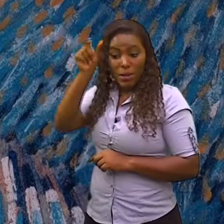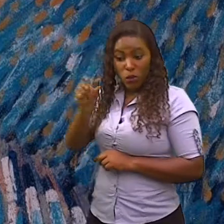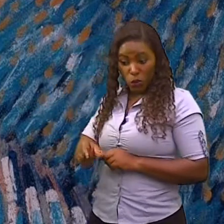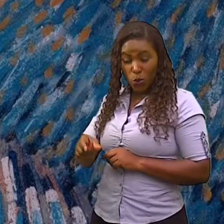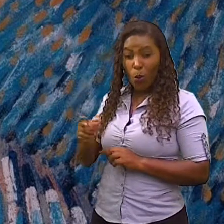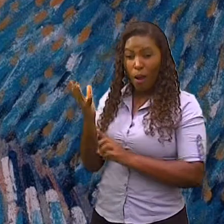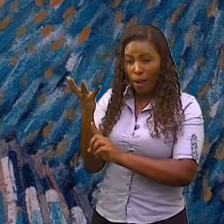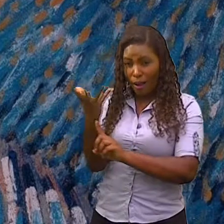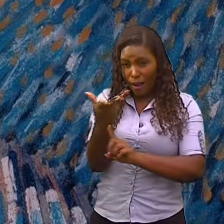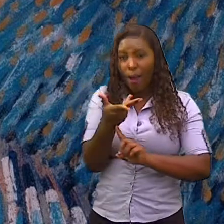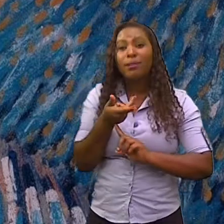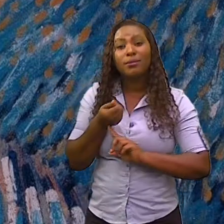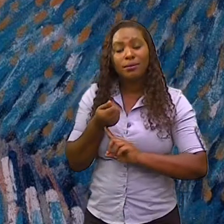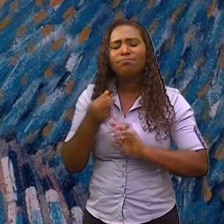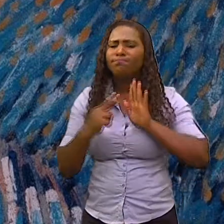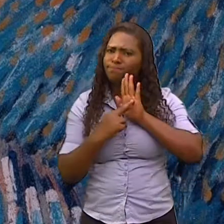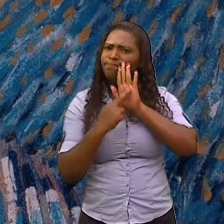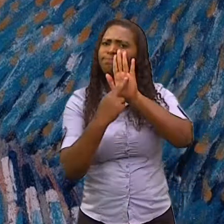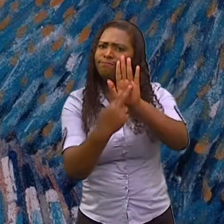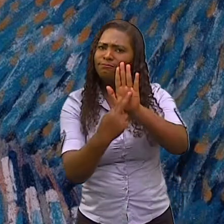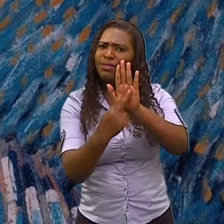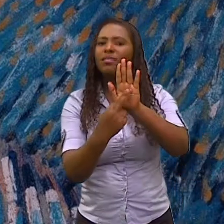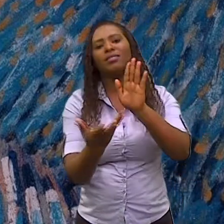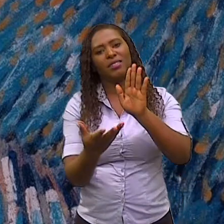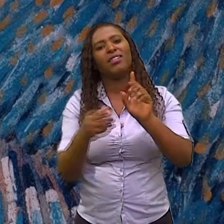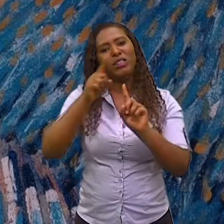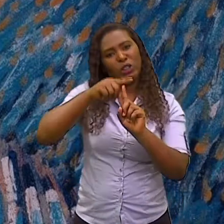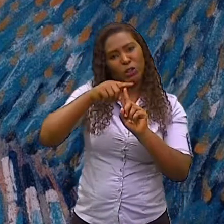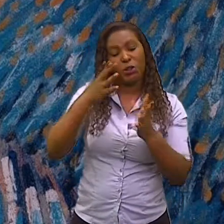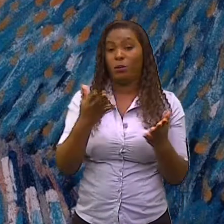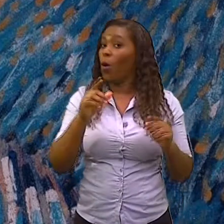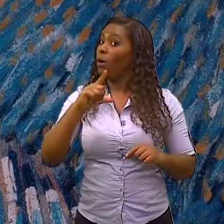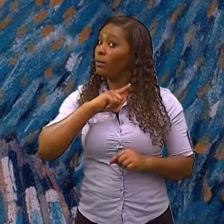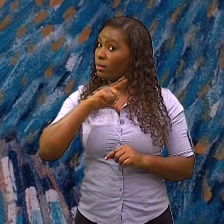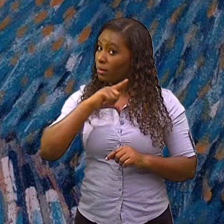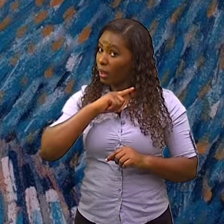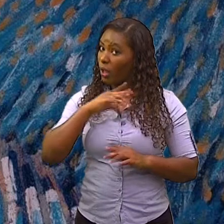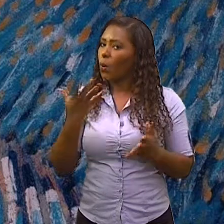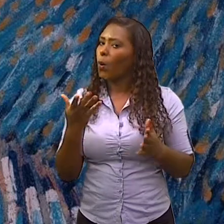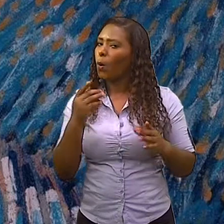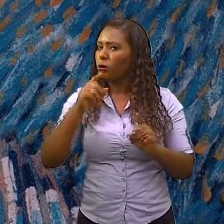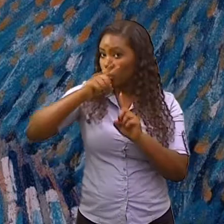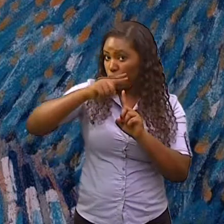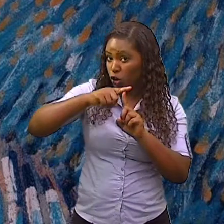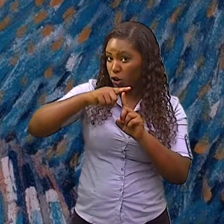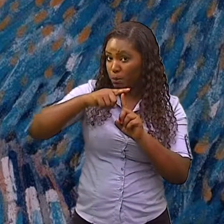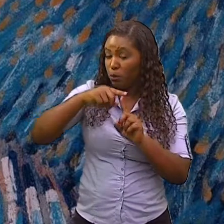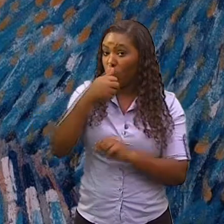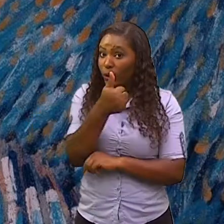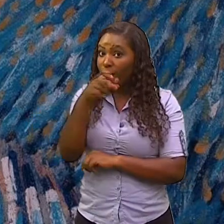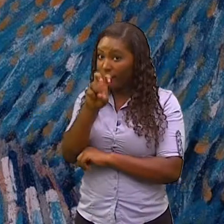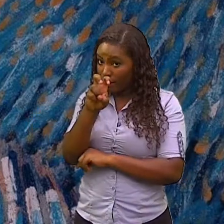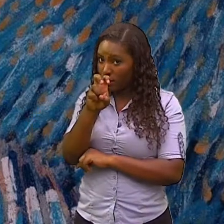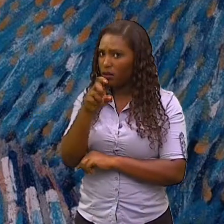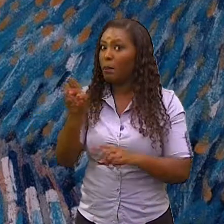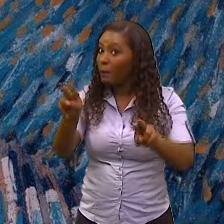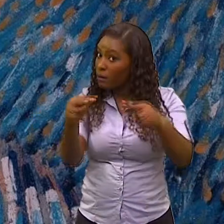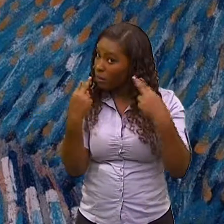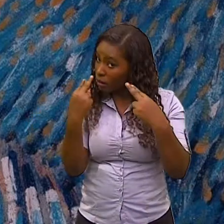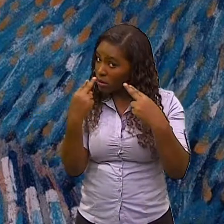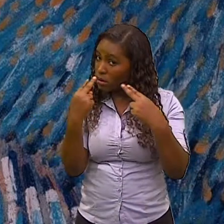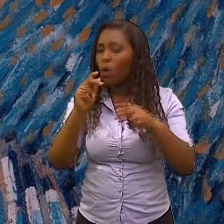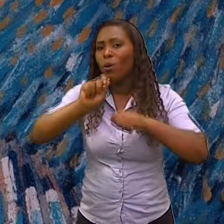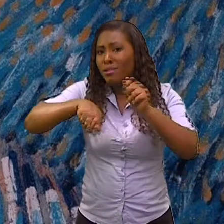Os principais movimentos artísticos são, prestem bastante atenção, são nomes grandes, muitas vezes